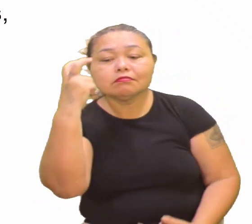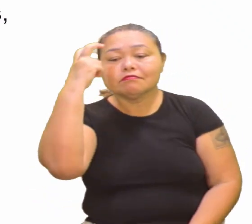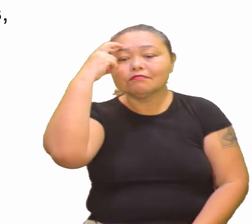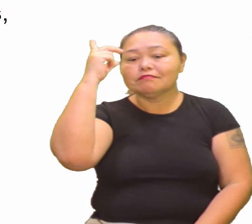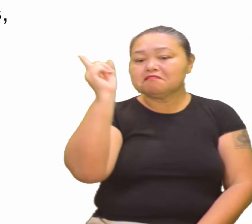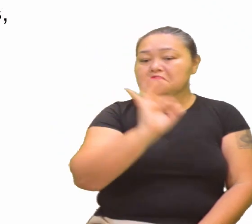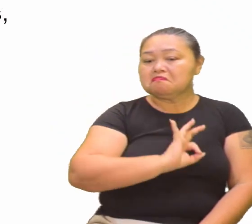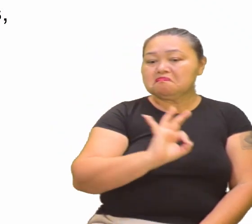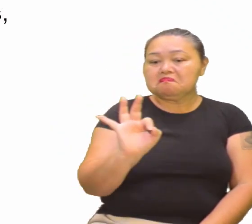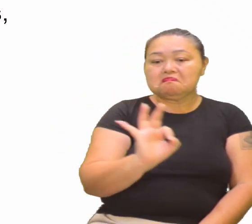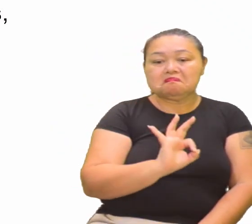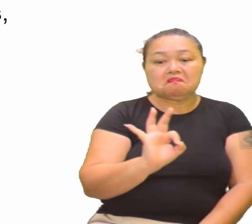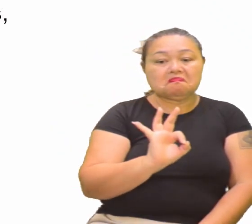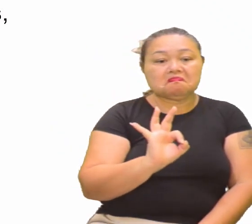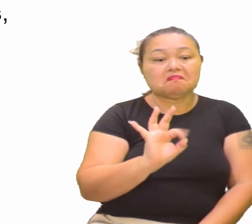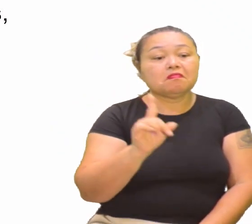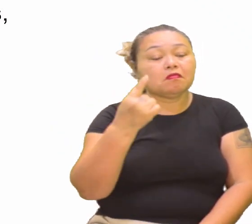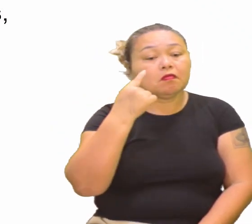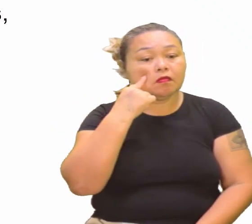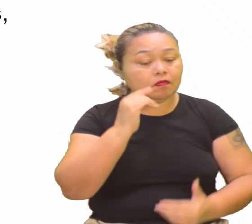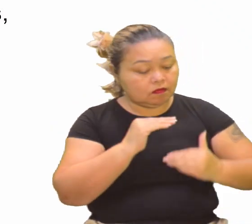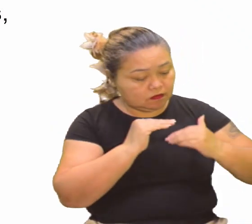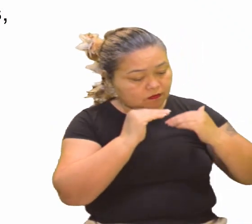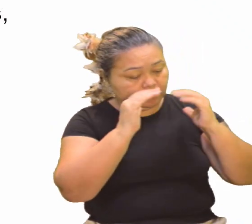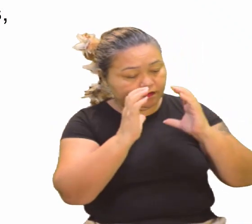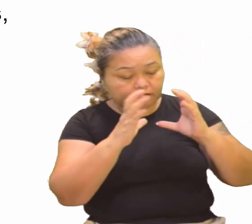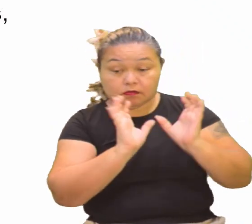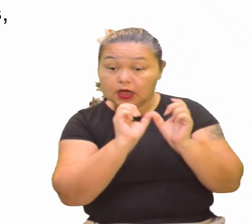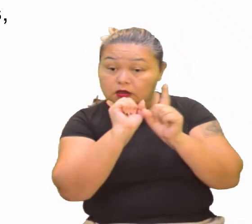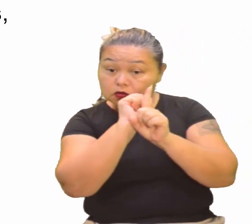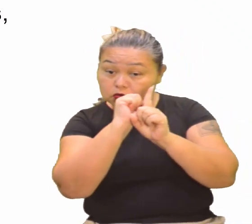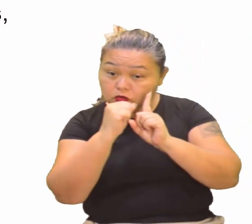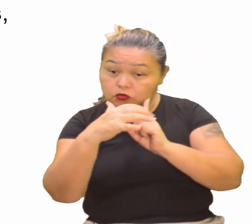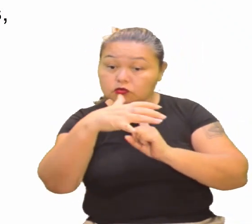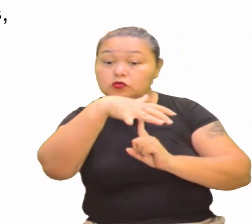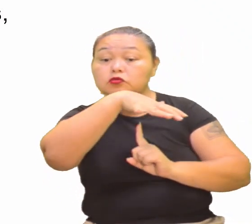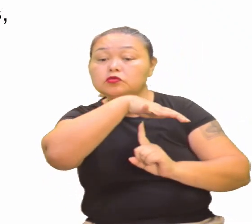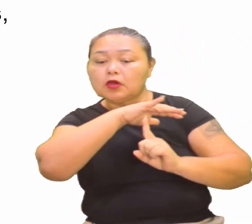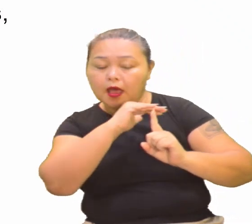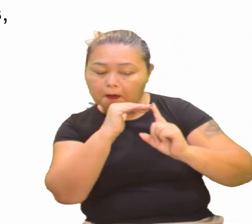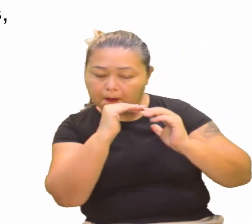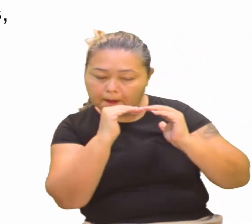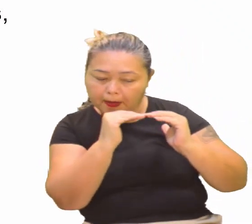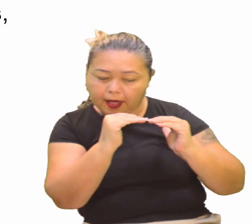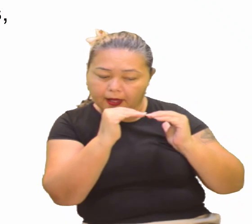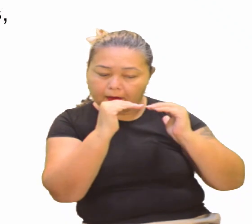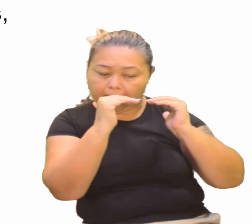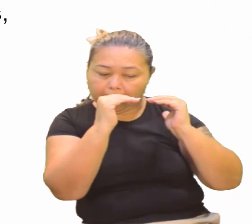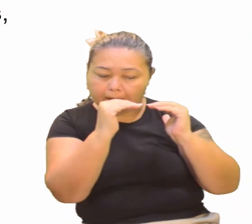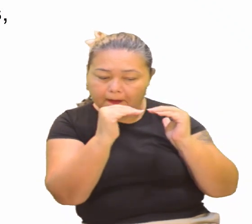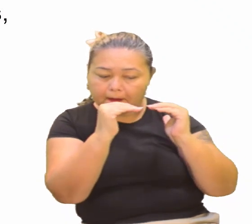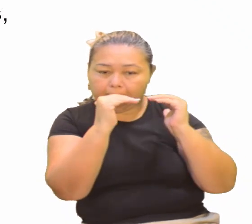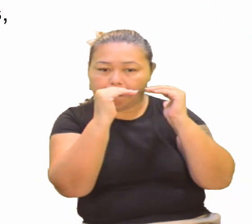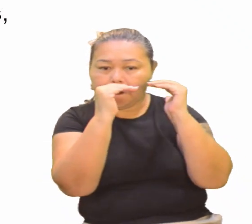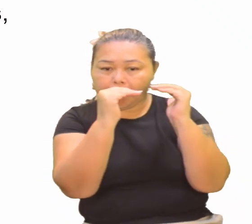Sociedade hierarquizada, tem uma hierarquia a ser obedecida, os nobres, religiosos e servos.